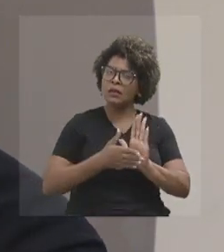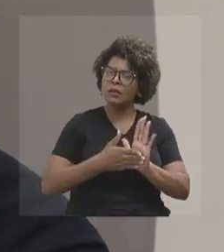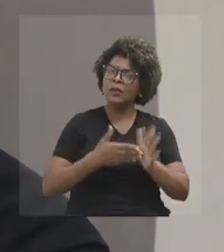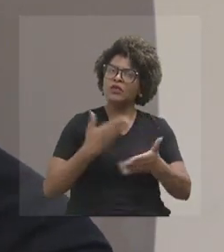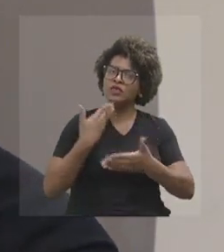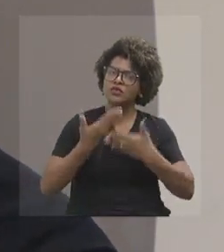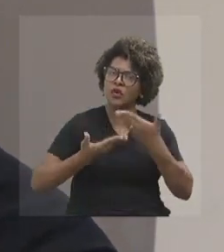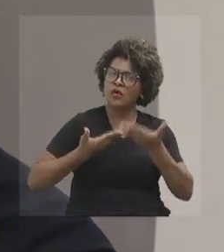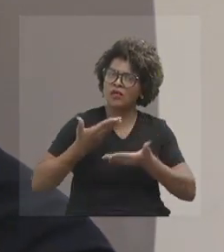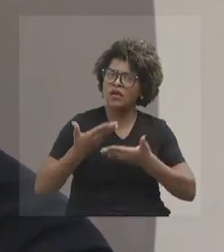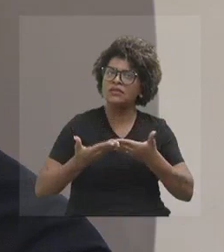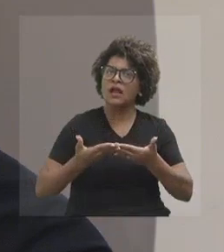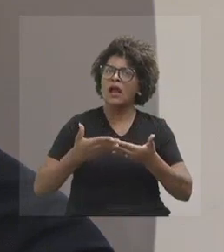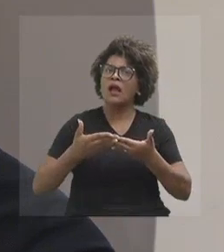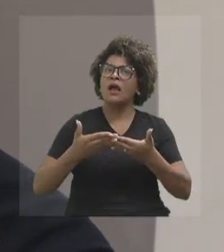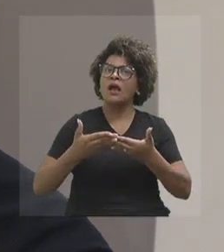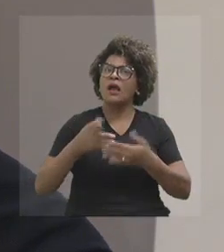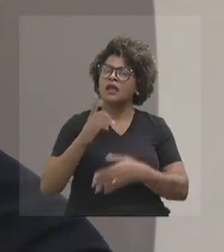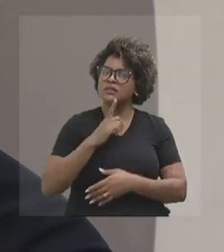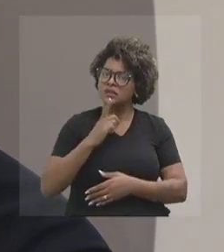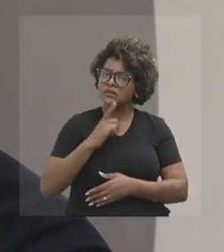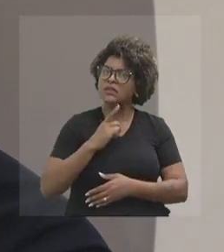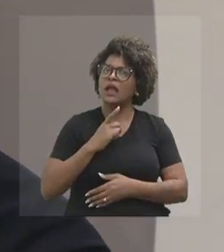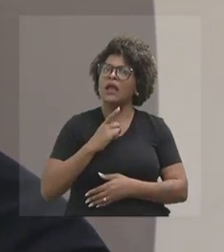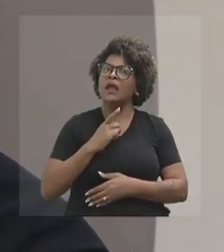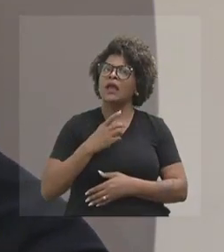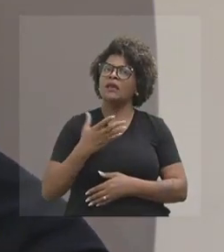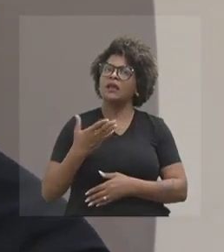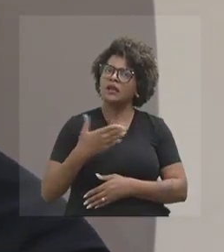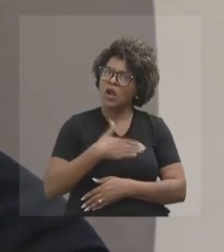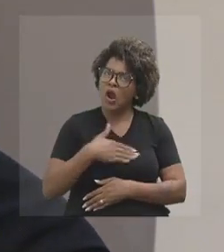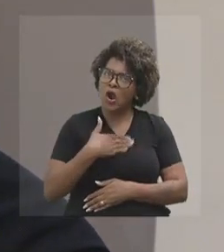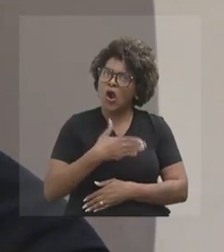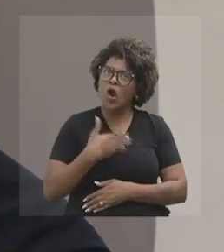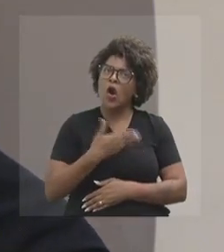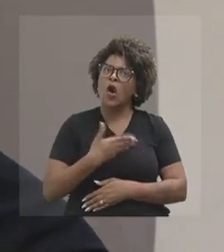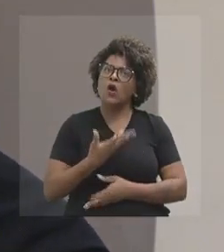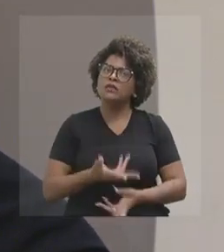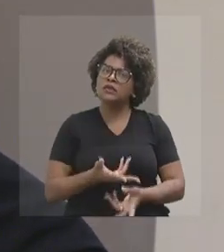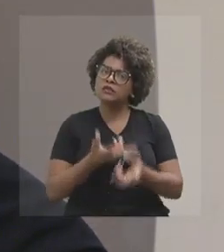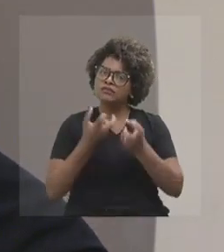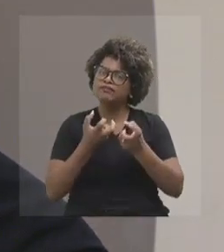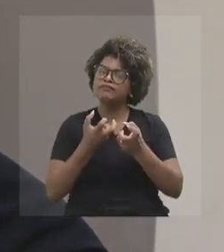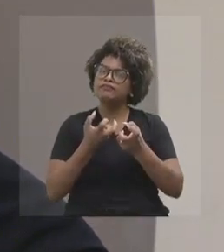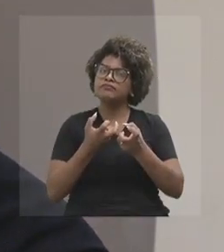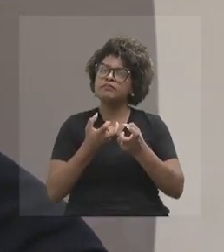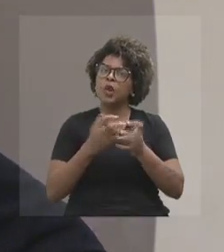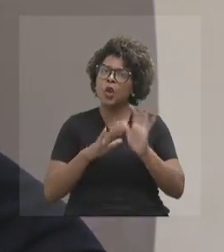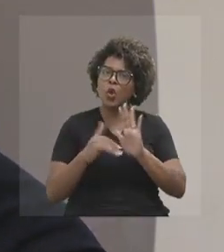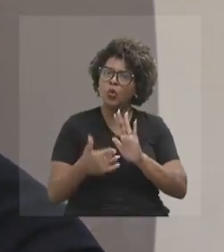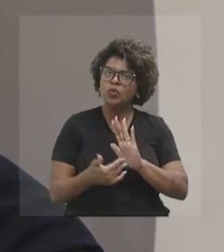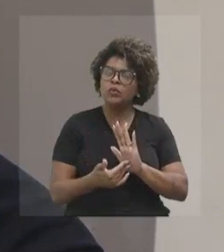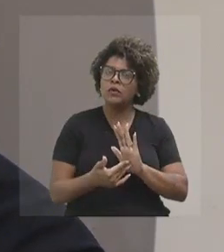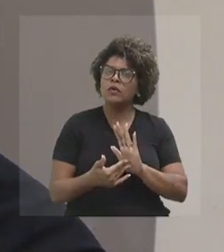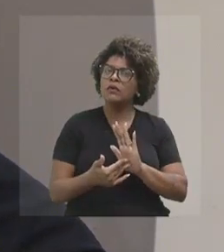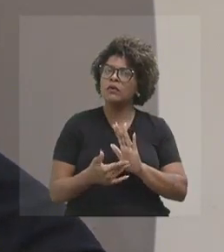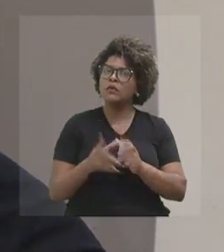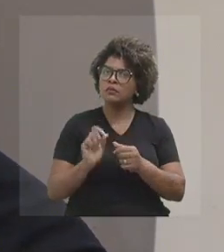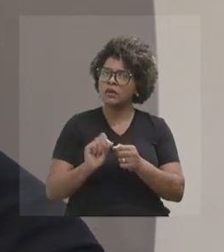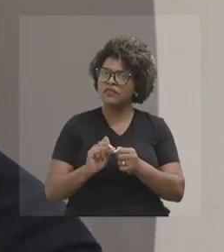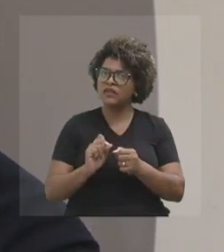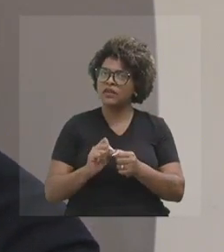amena, que gosta de escutar, então, gente tem tudo para fazer essa conversa